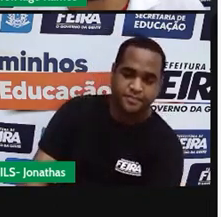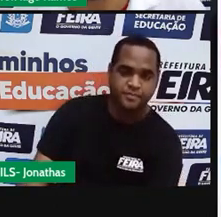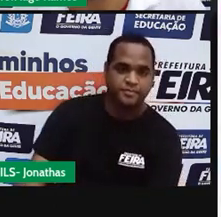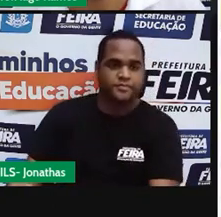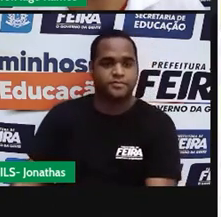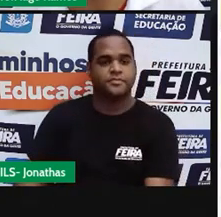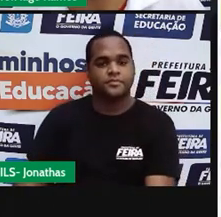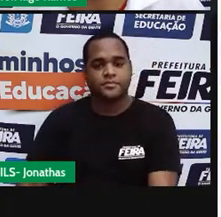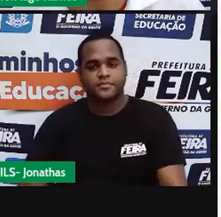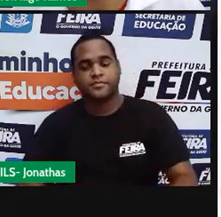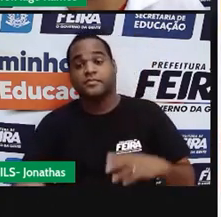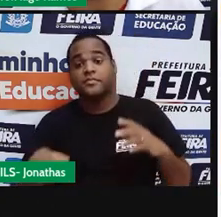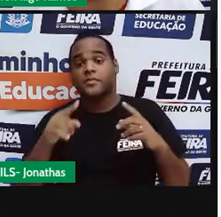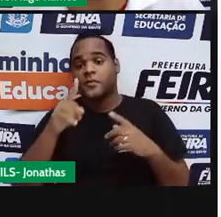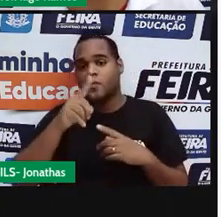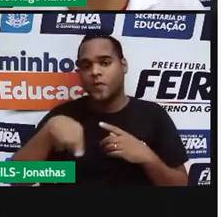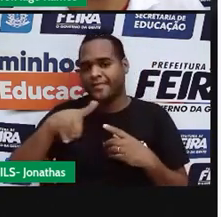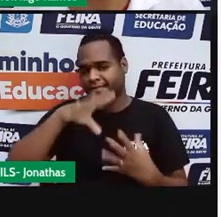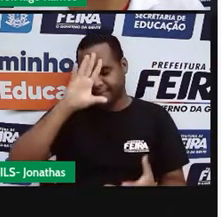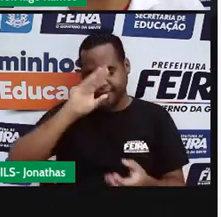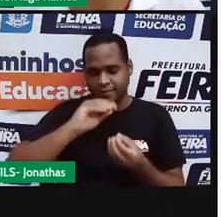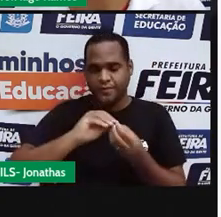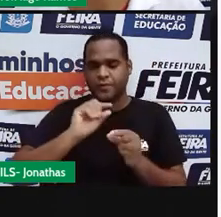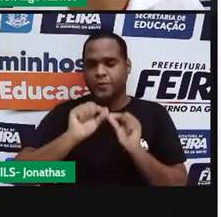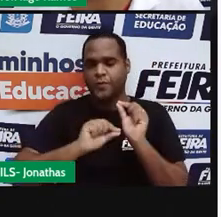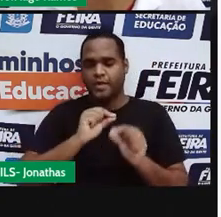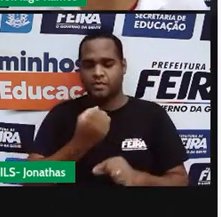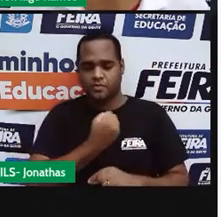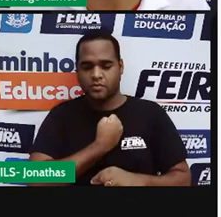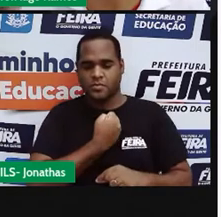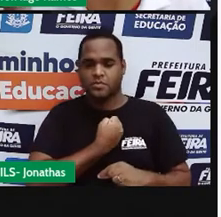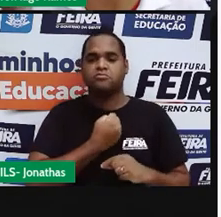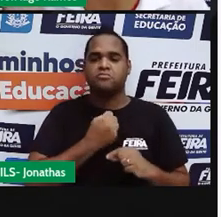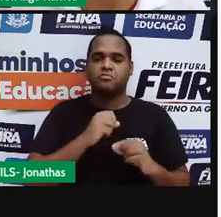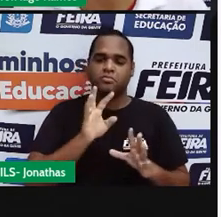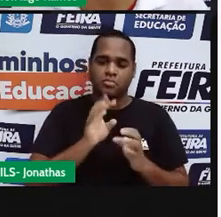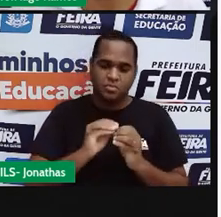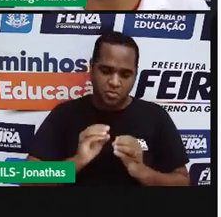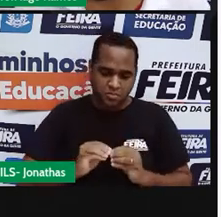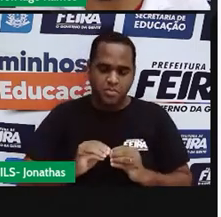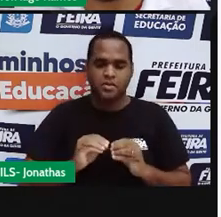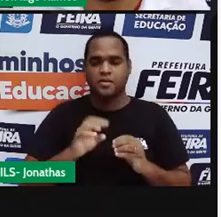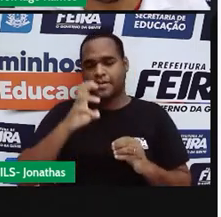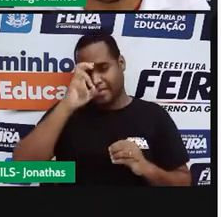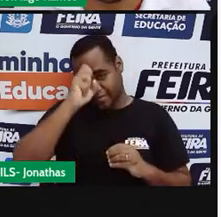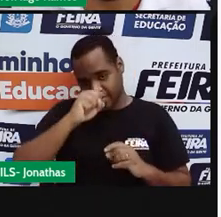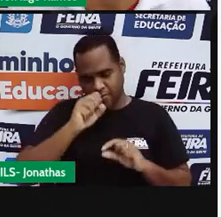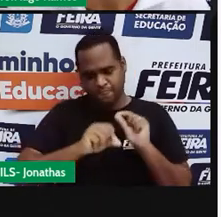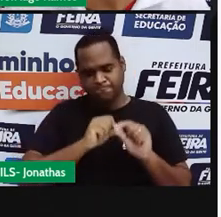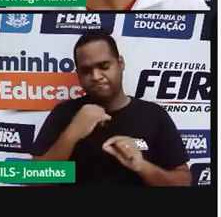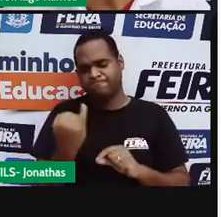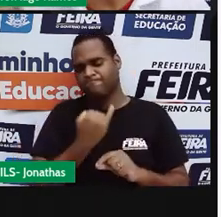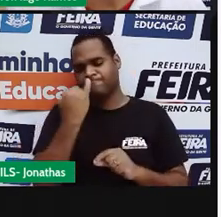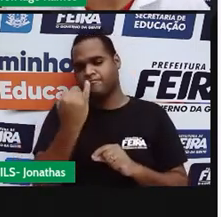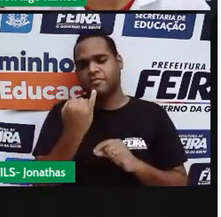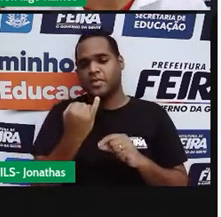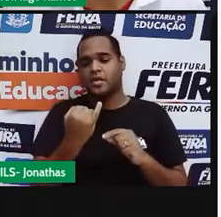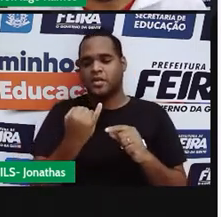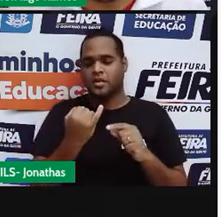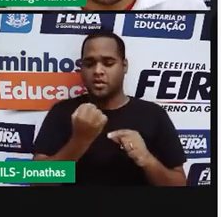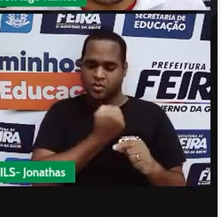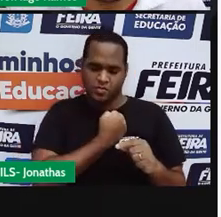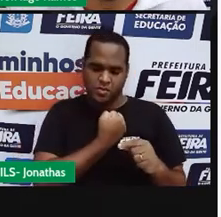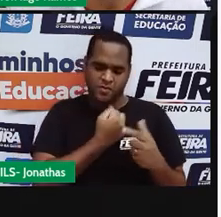o que é esse tal número racional que eu falei que a gente ia aprender nessa aula. Números